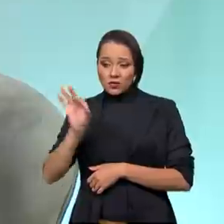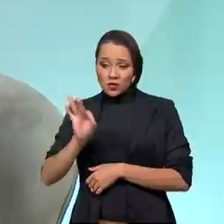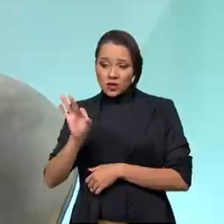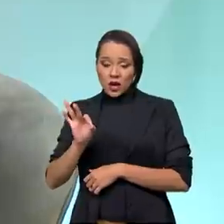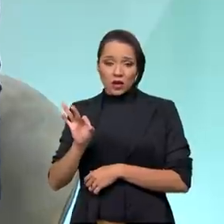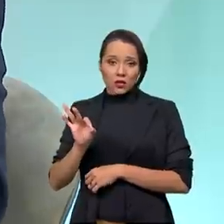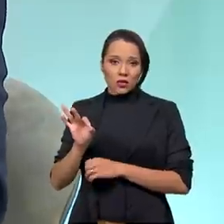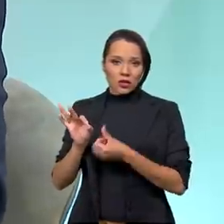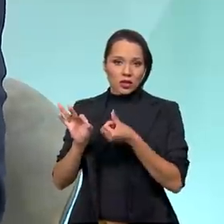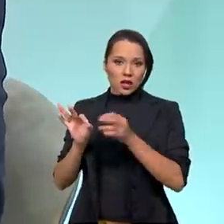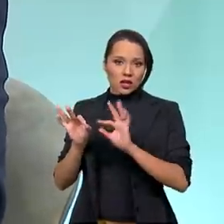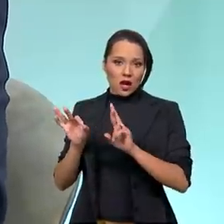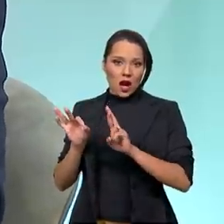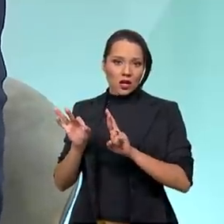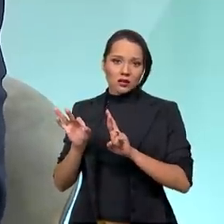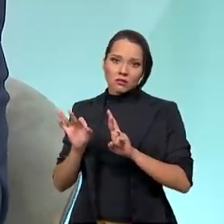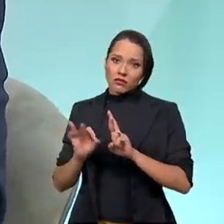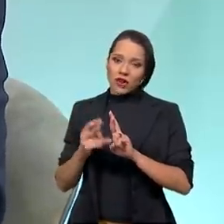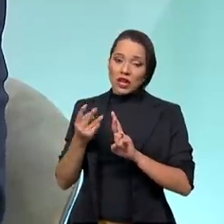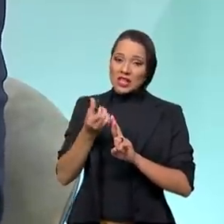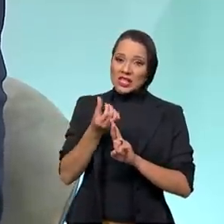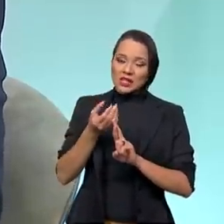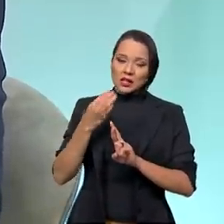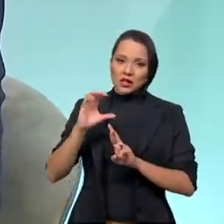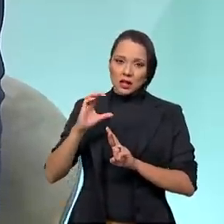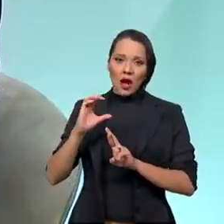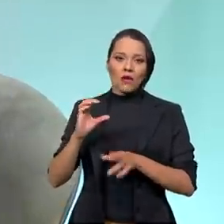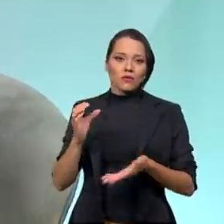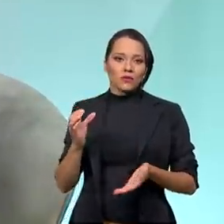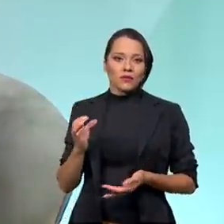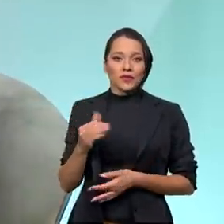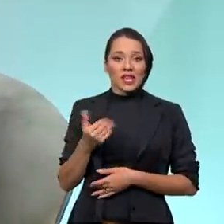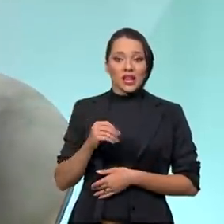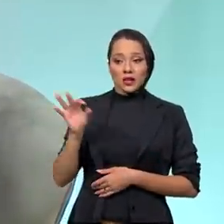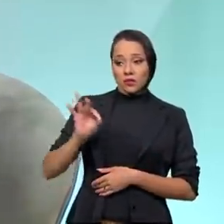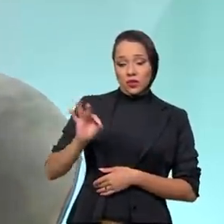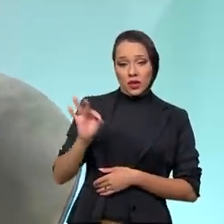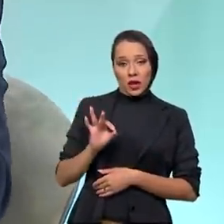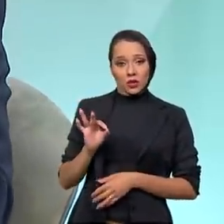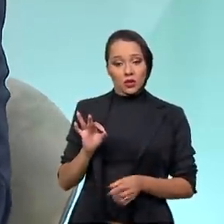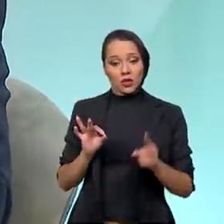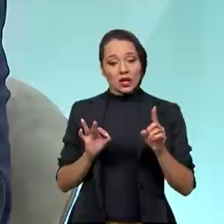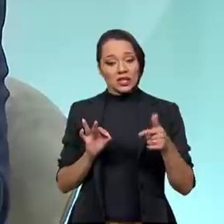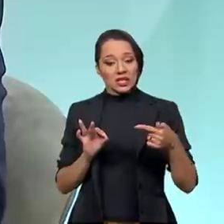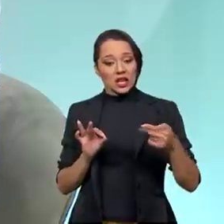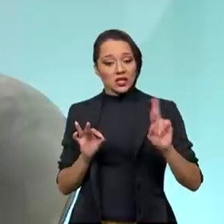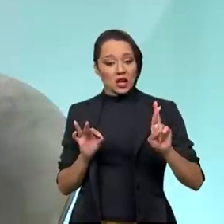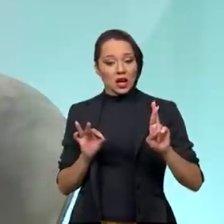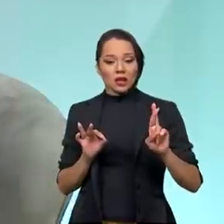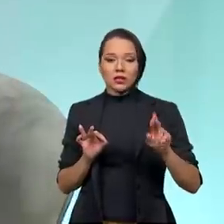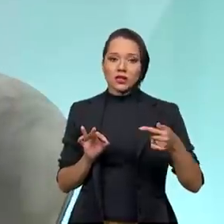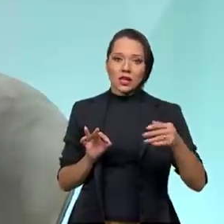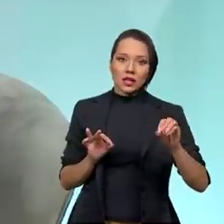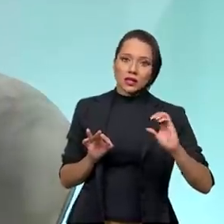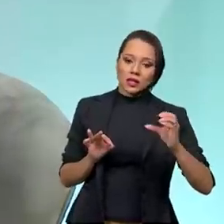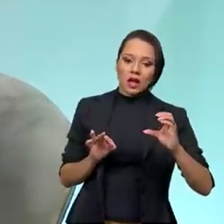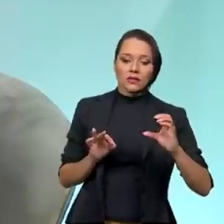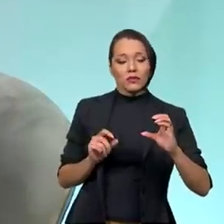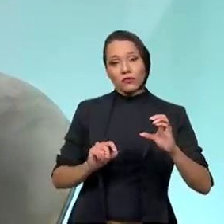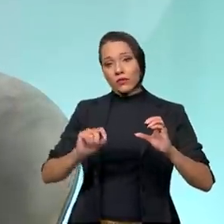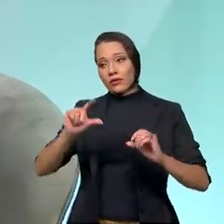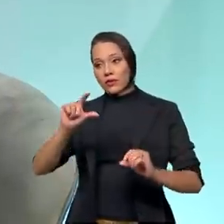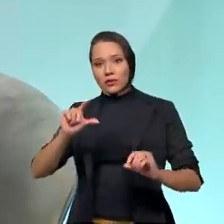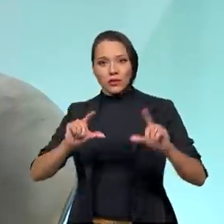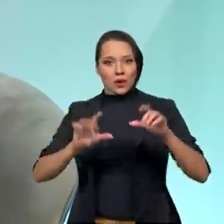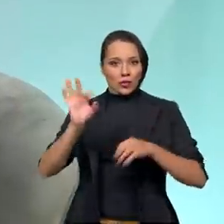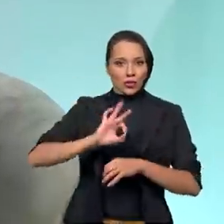de R$,00 é um valor, são R$ 0 né? 10% de R 7,00 são R 0,70, correto? Então,